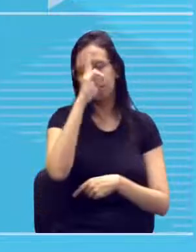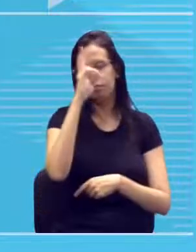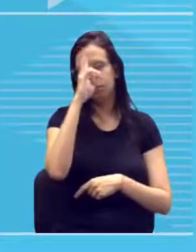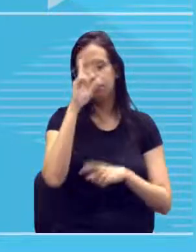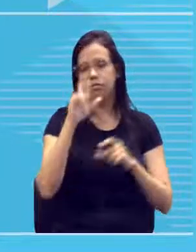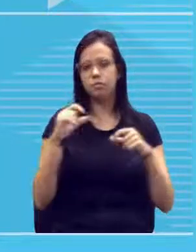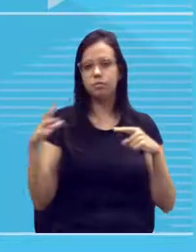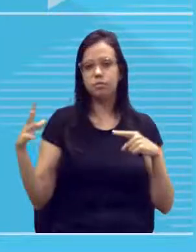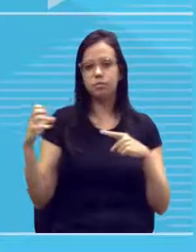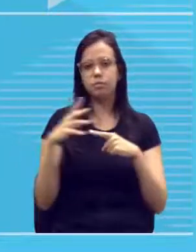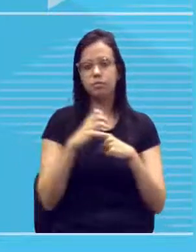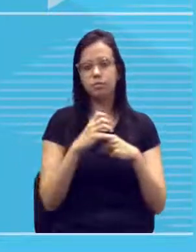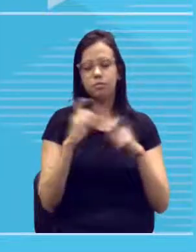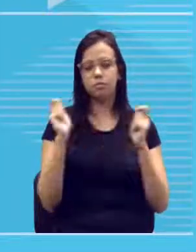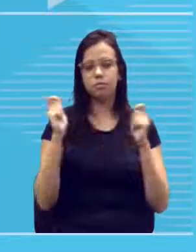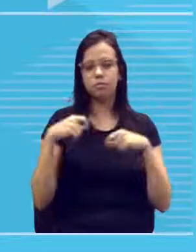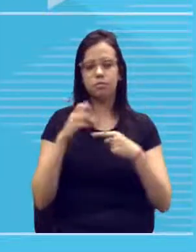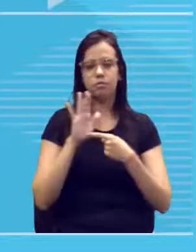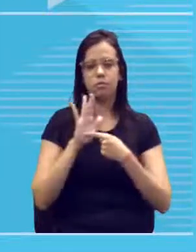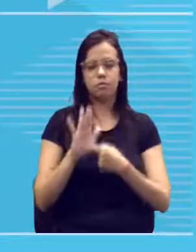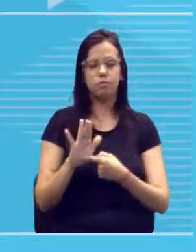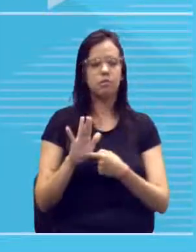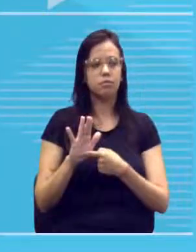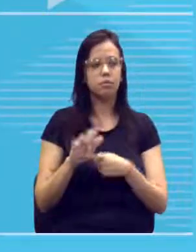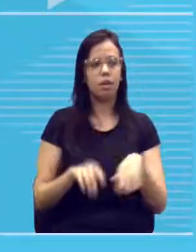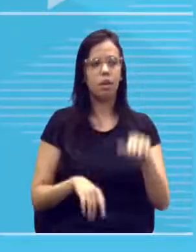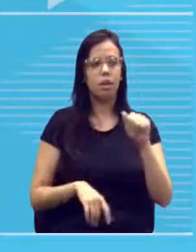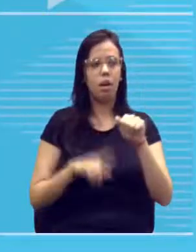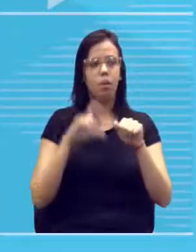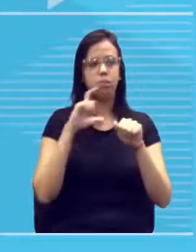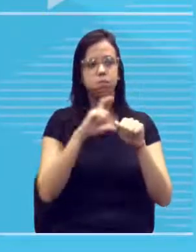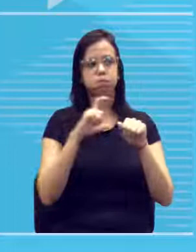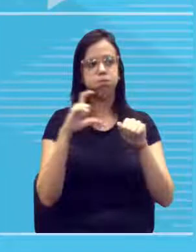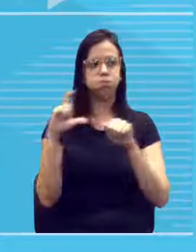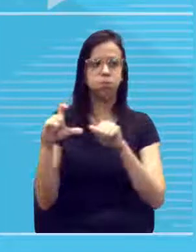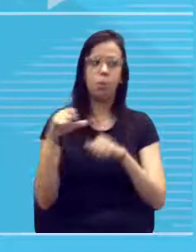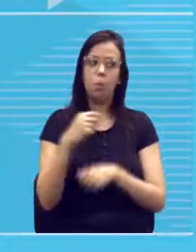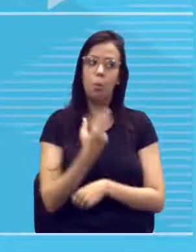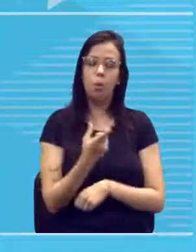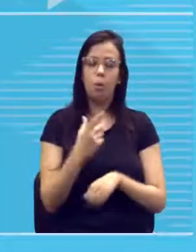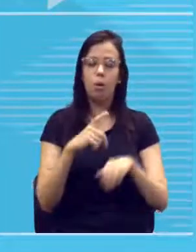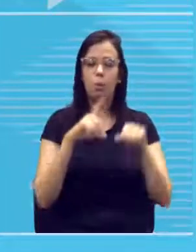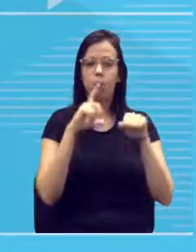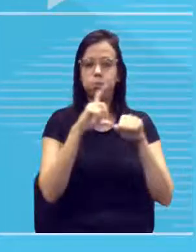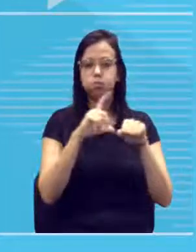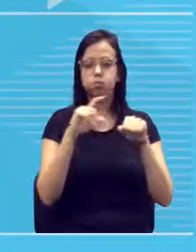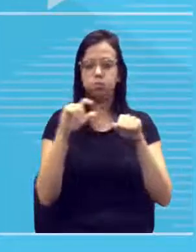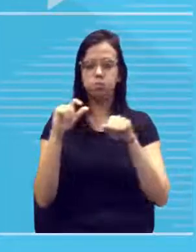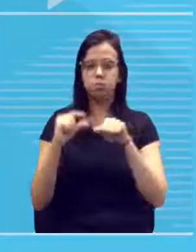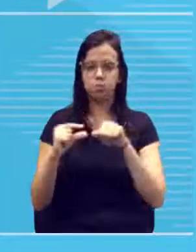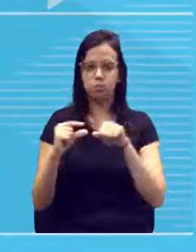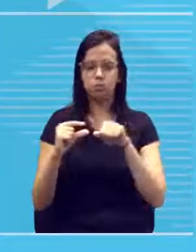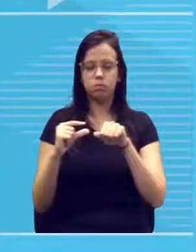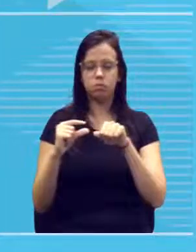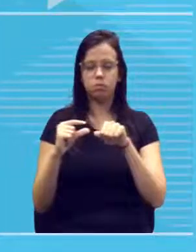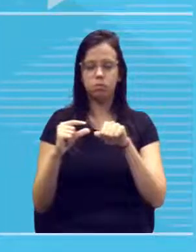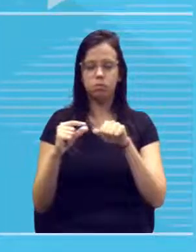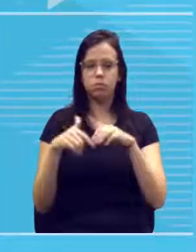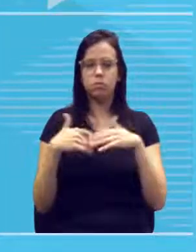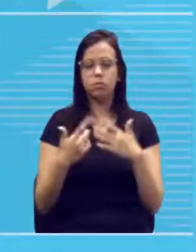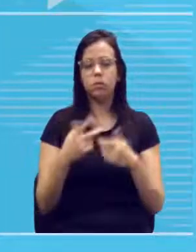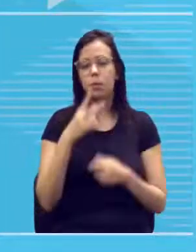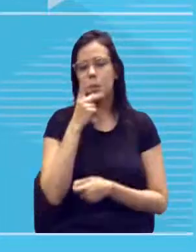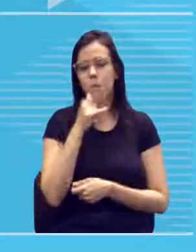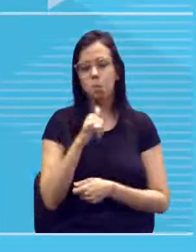aquele que pode se manifestar azão, azão, ou azão, azinho. Então, provavelmente, esse